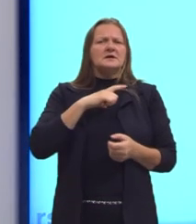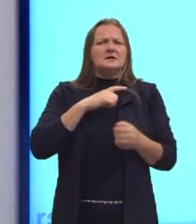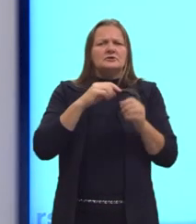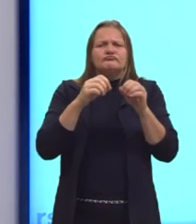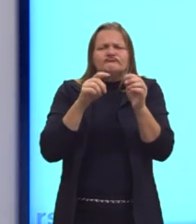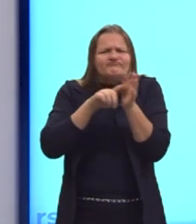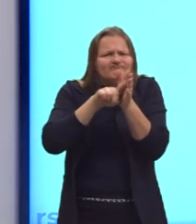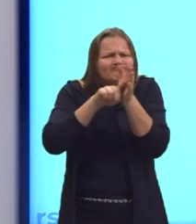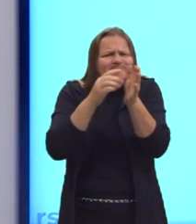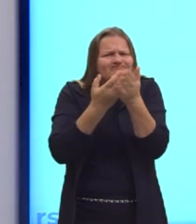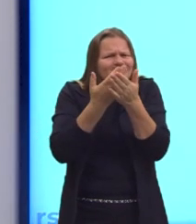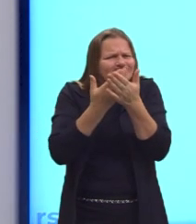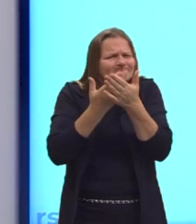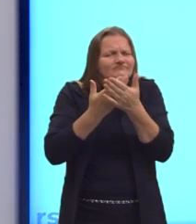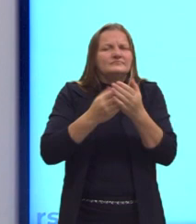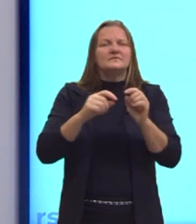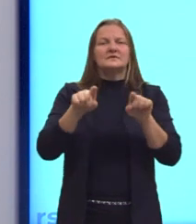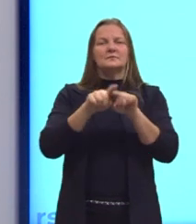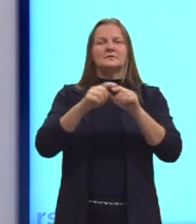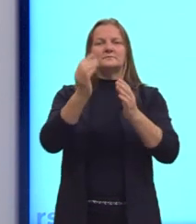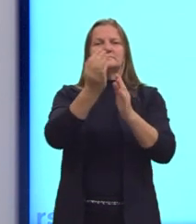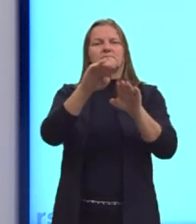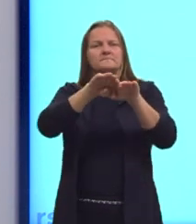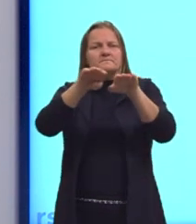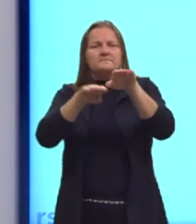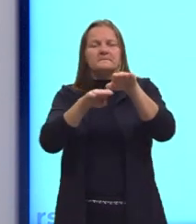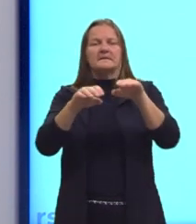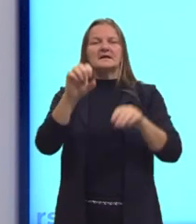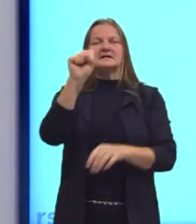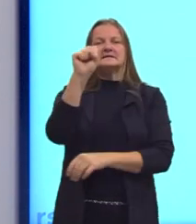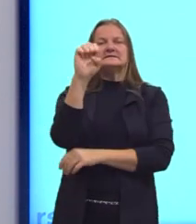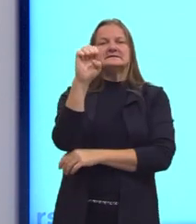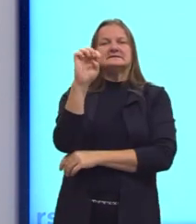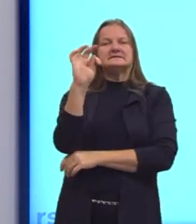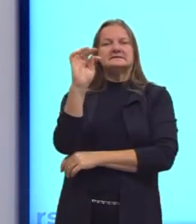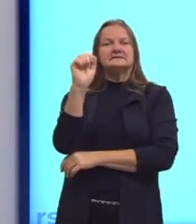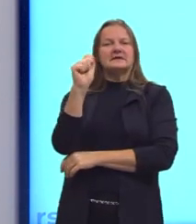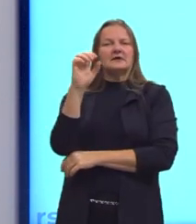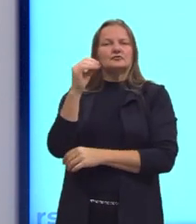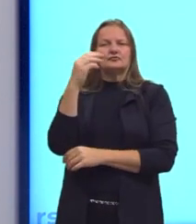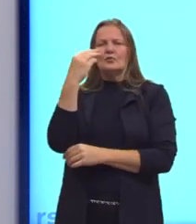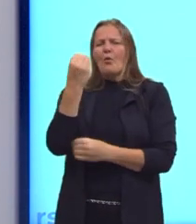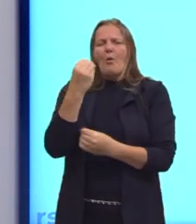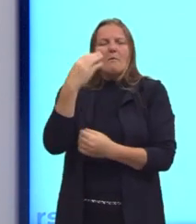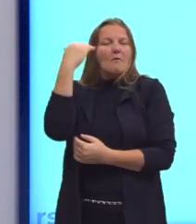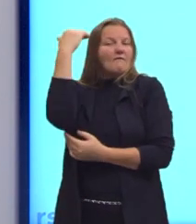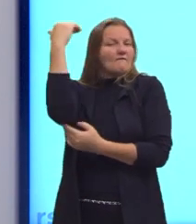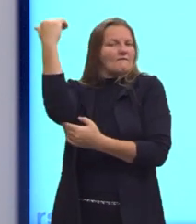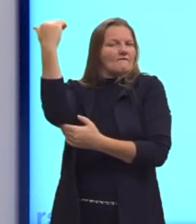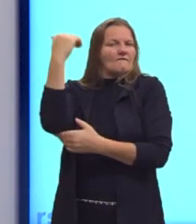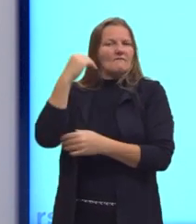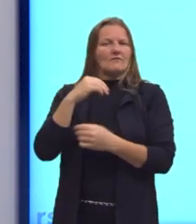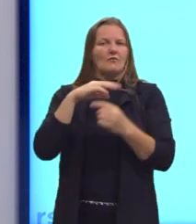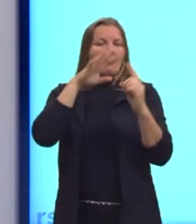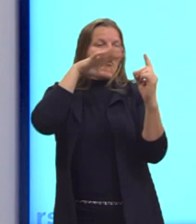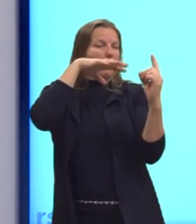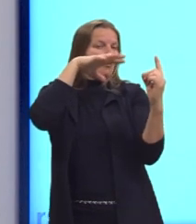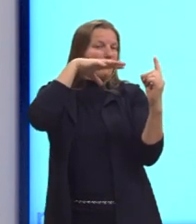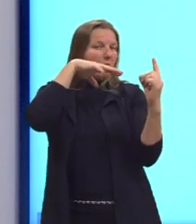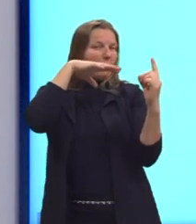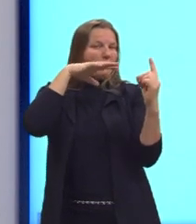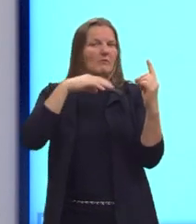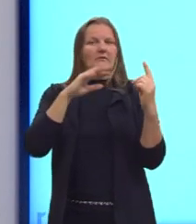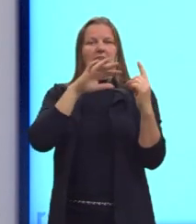classe, ela também, ele leva em conta o status, o prestígio que a pessoa tem para pertencer